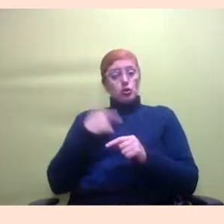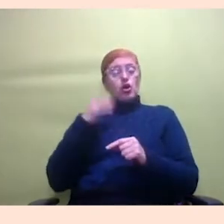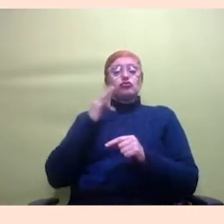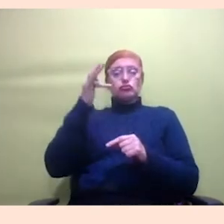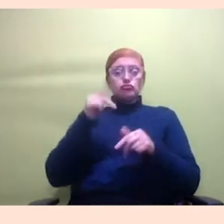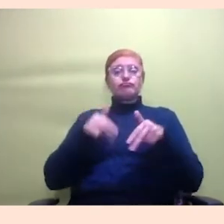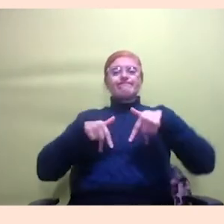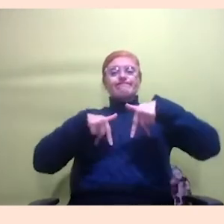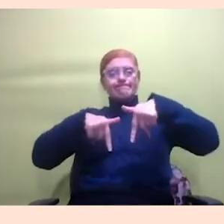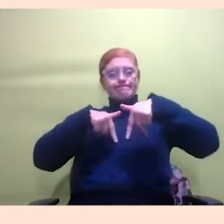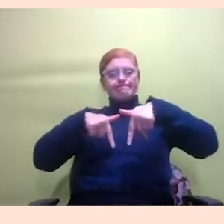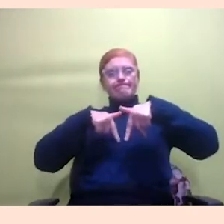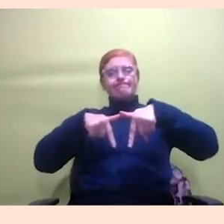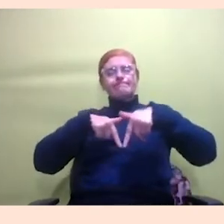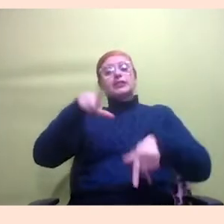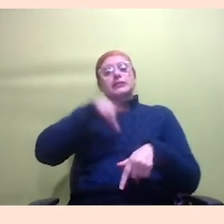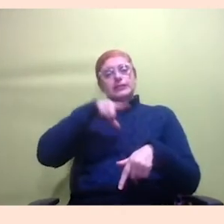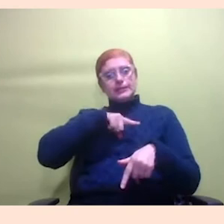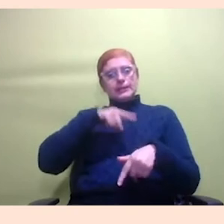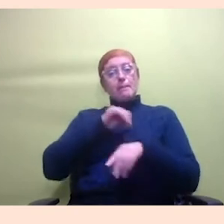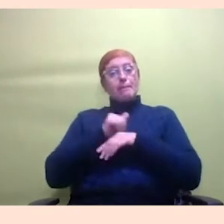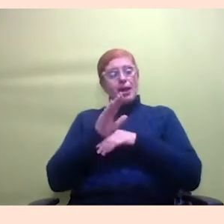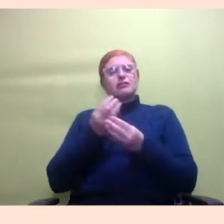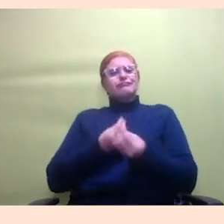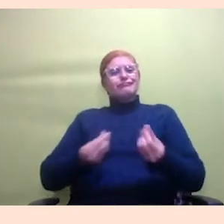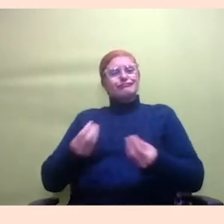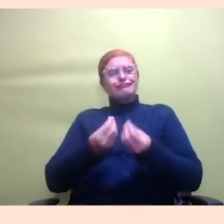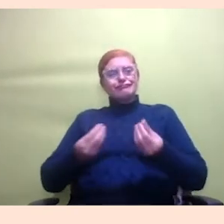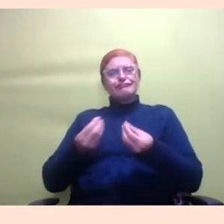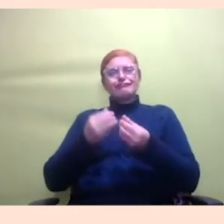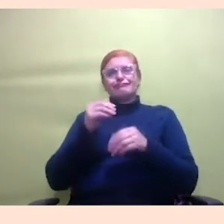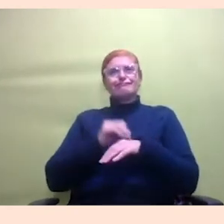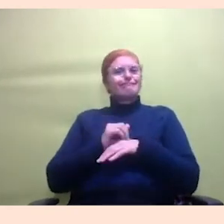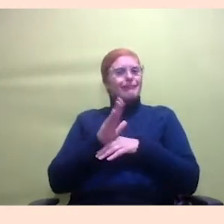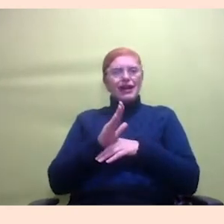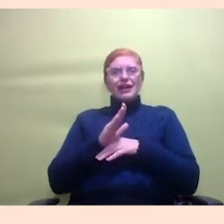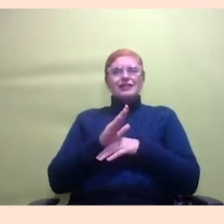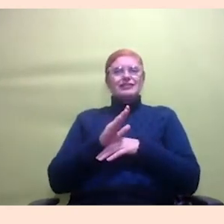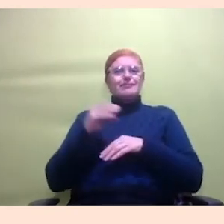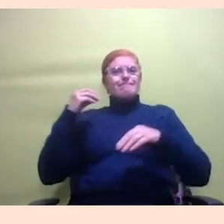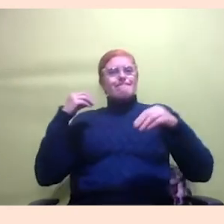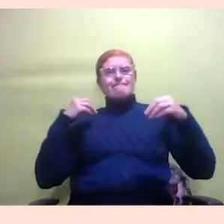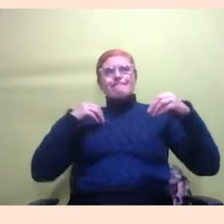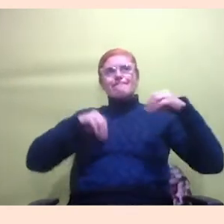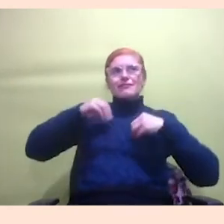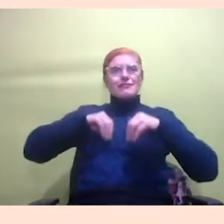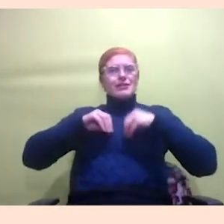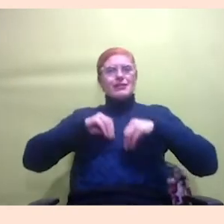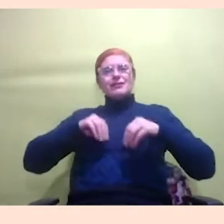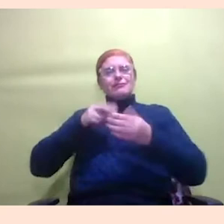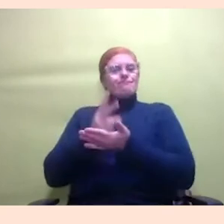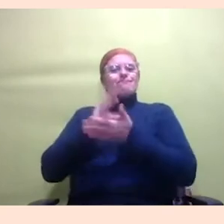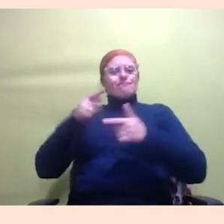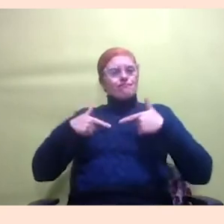vai ter muito mais sensibilidade sabe? eu acho que muito mais tesão pra seguir na luta assim que a gente vai fazer com que cada momento